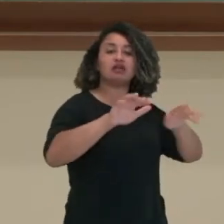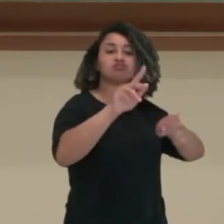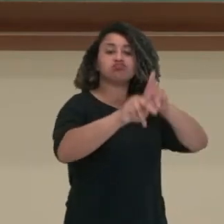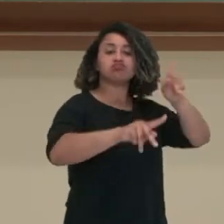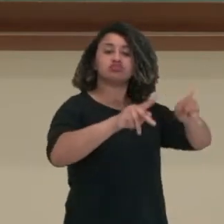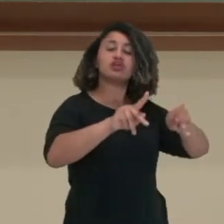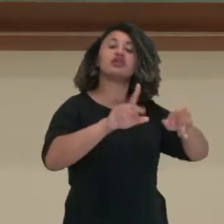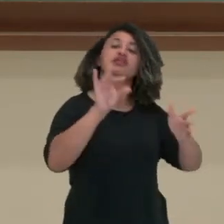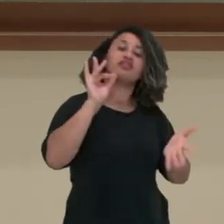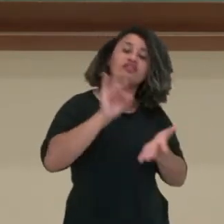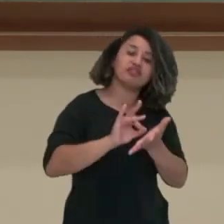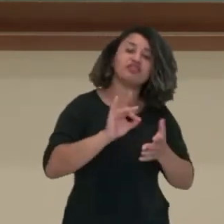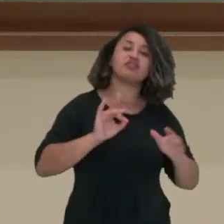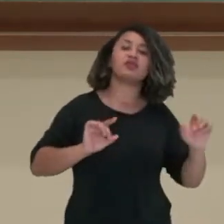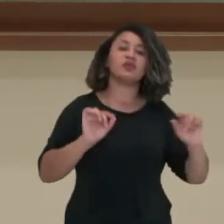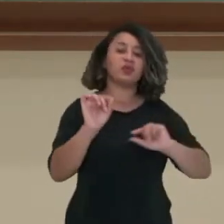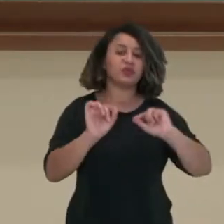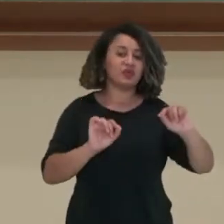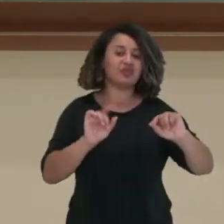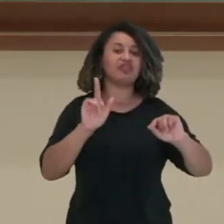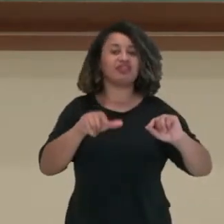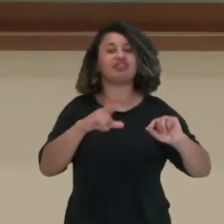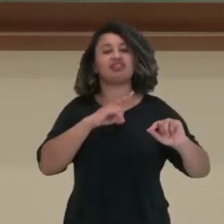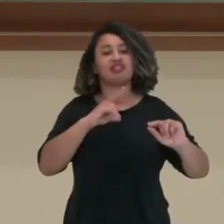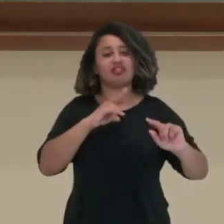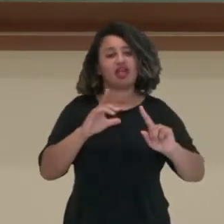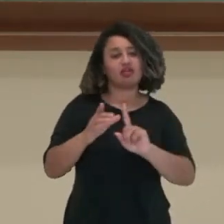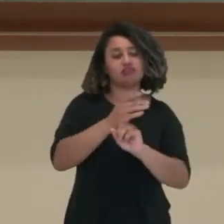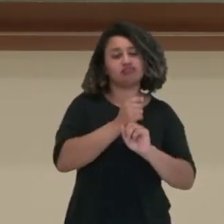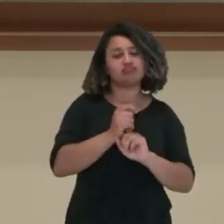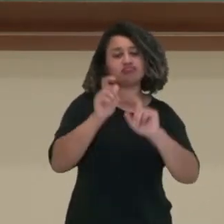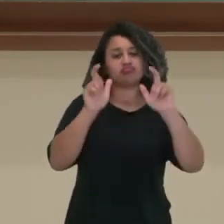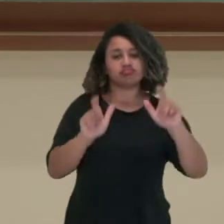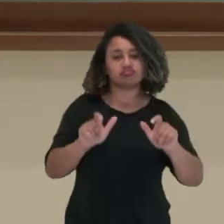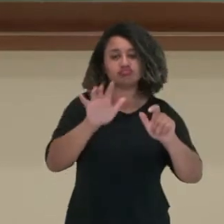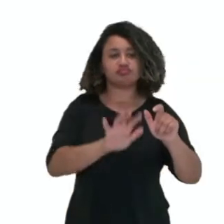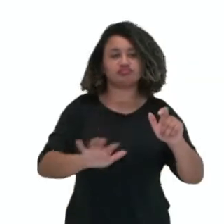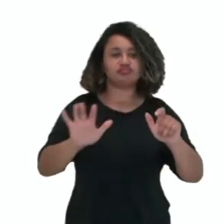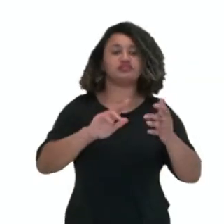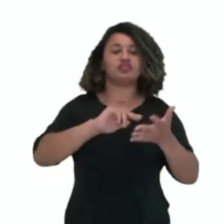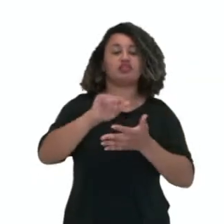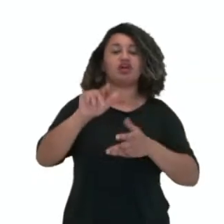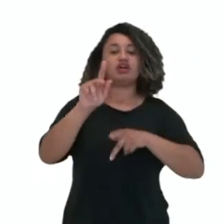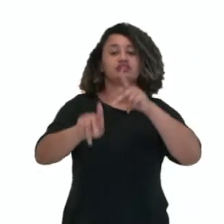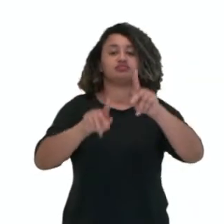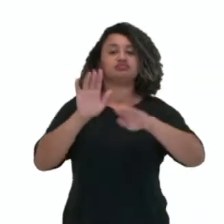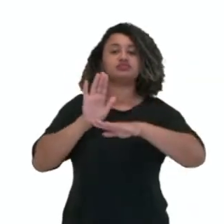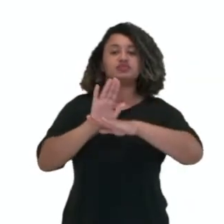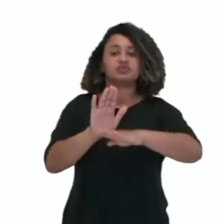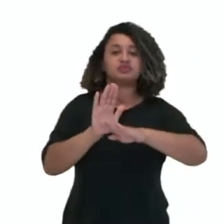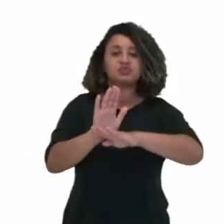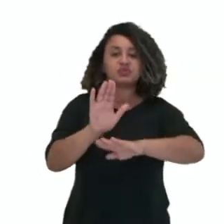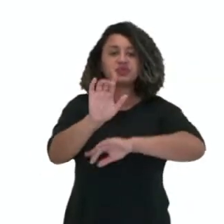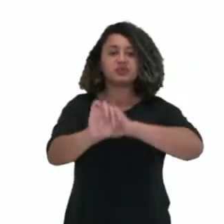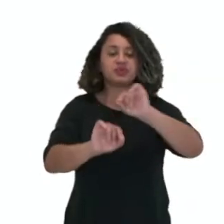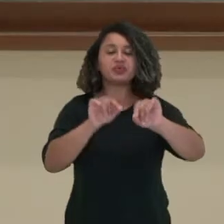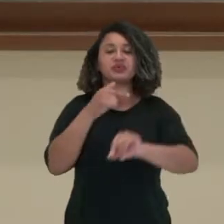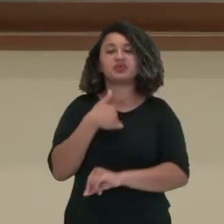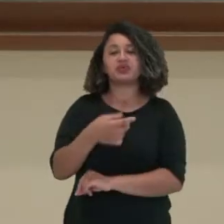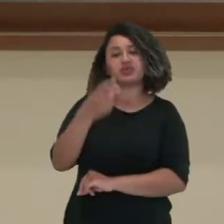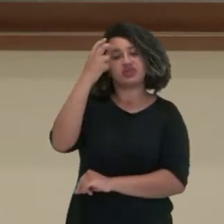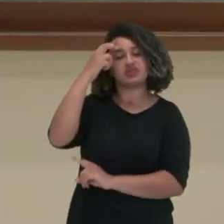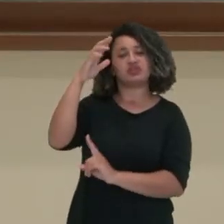efetivar justamente o domínio do território. Os diversos povos contribuíram aí e muito para a cultura